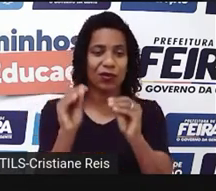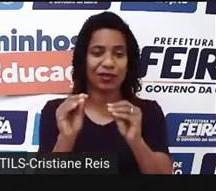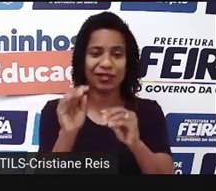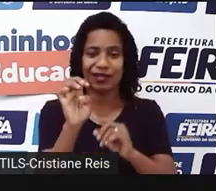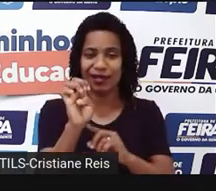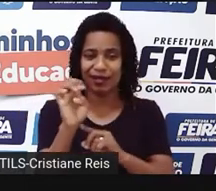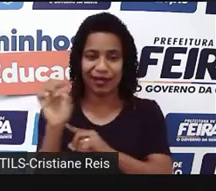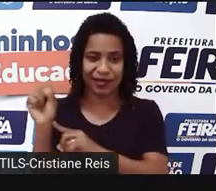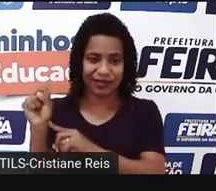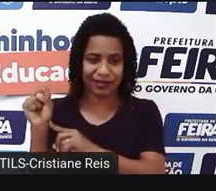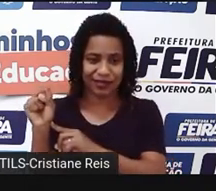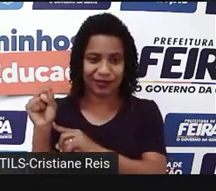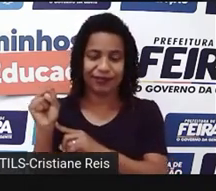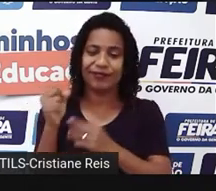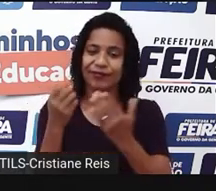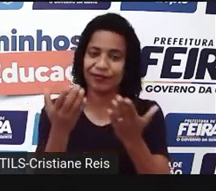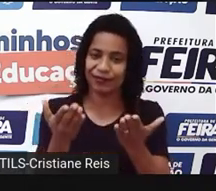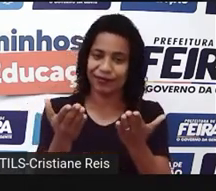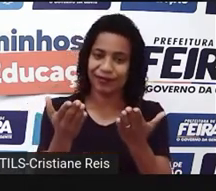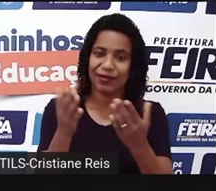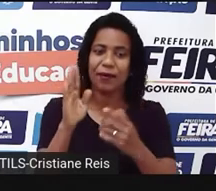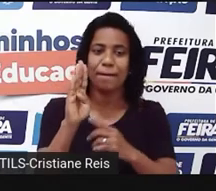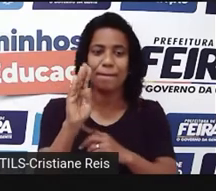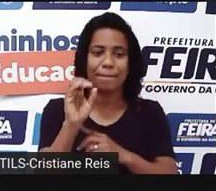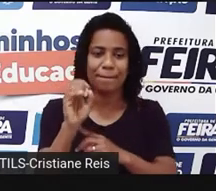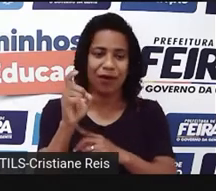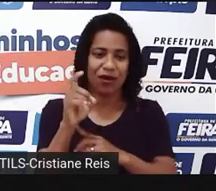s. Neste caso aqui, box.